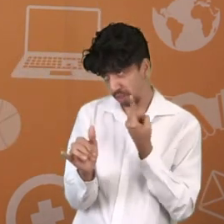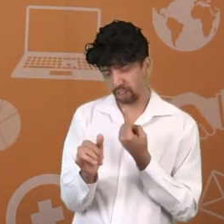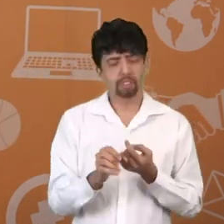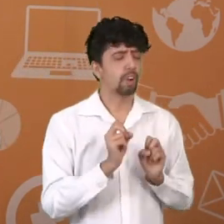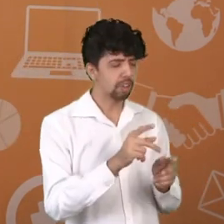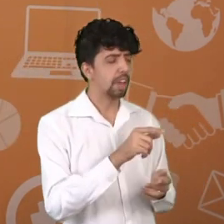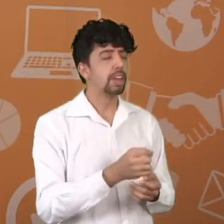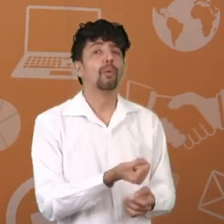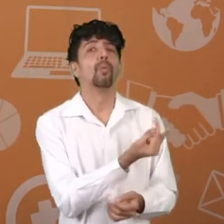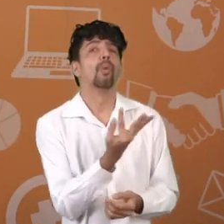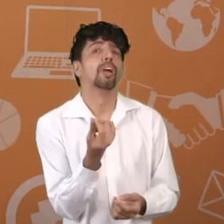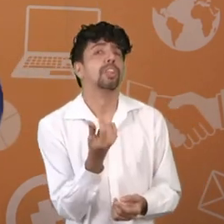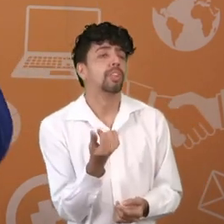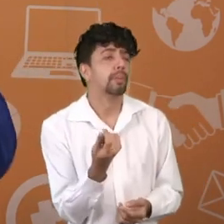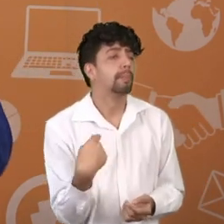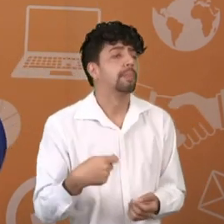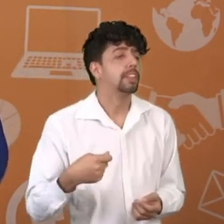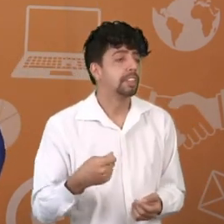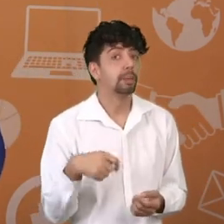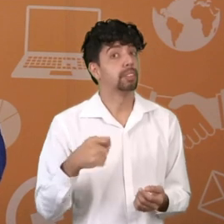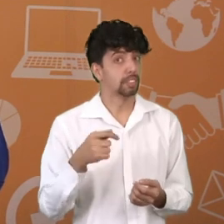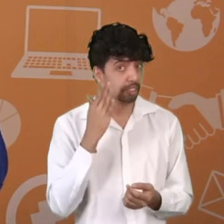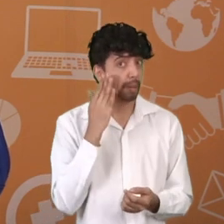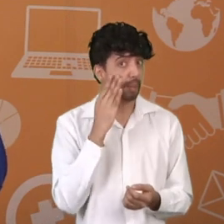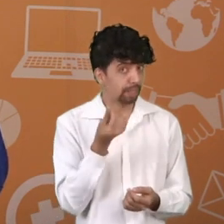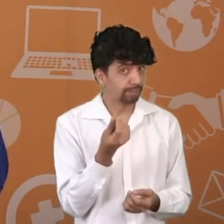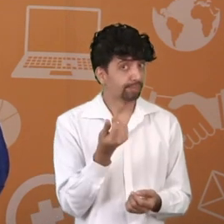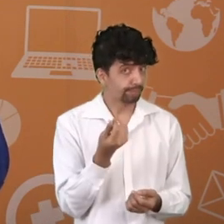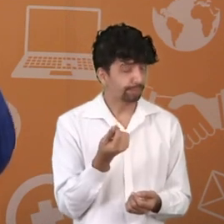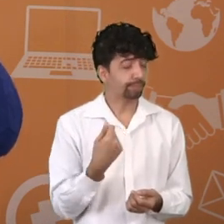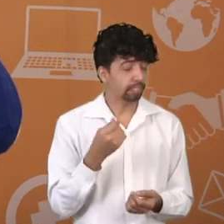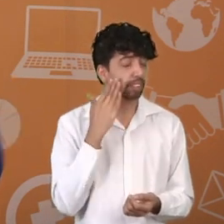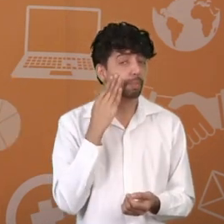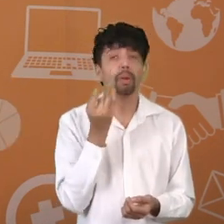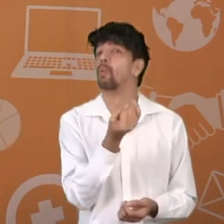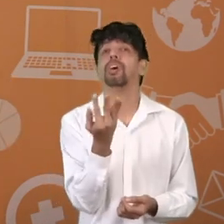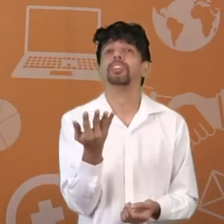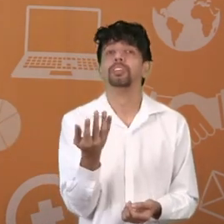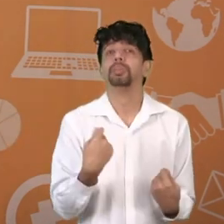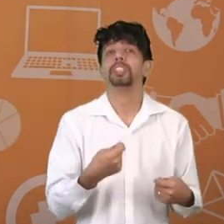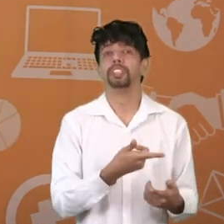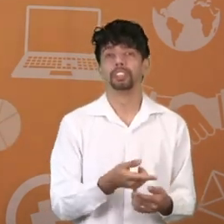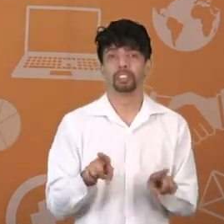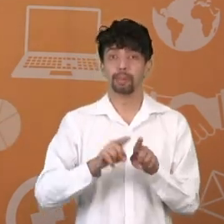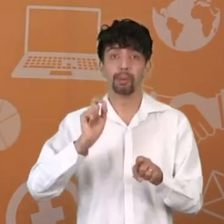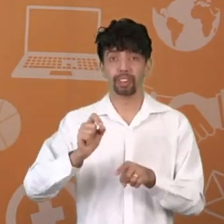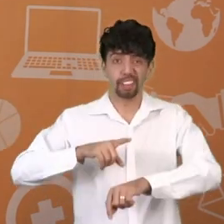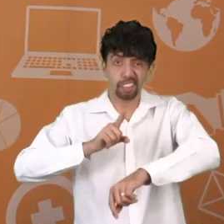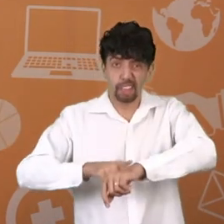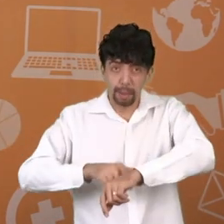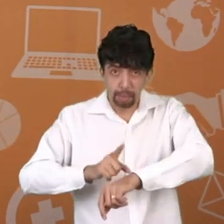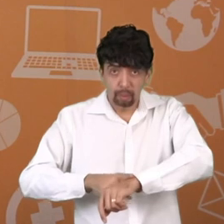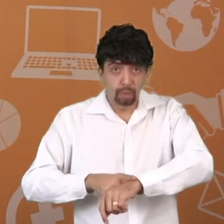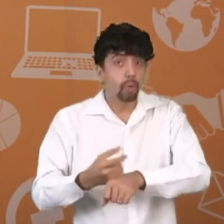custa tudo o que vocês desejam? É necessário saber quanto custa. É necessário saber também em quanto tempo eu